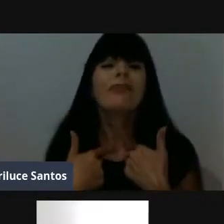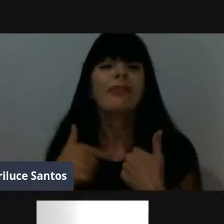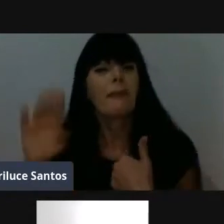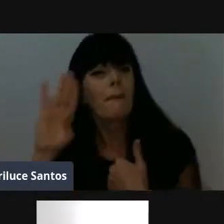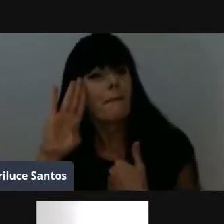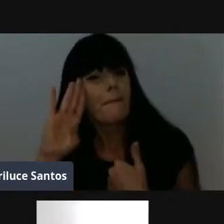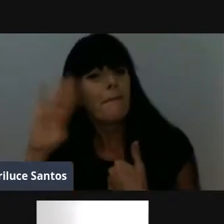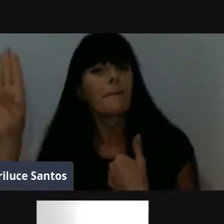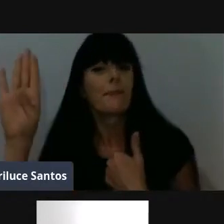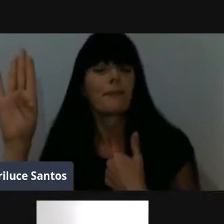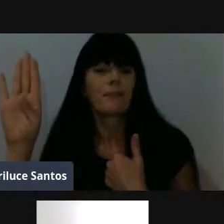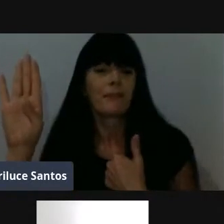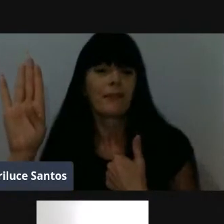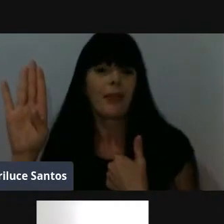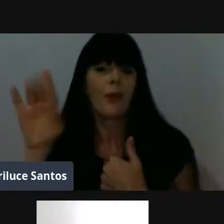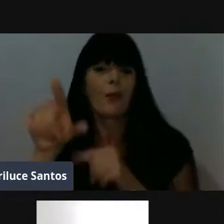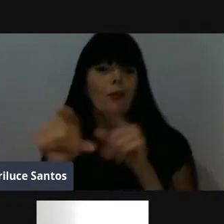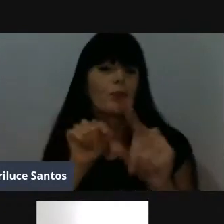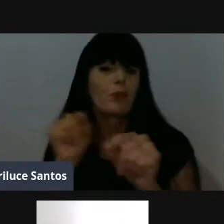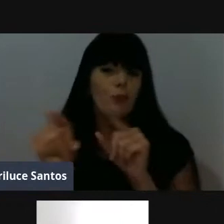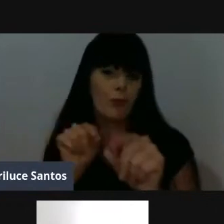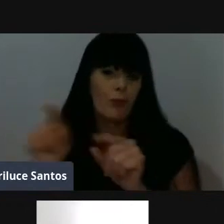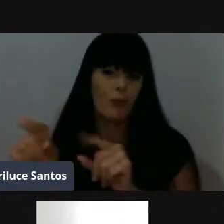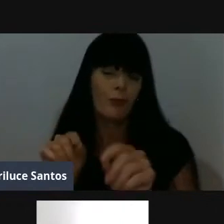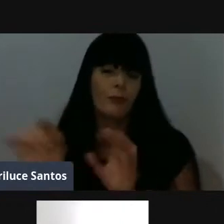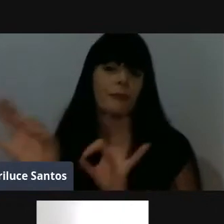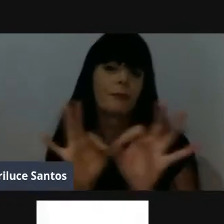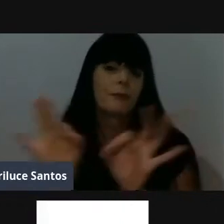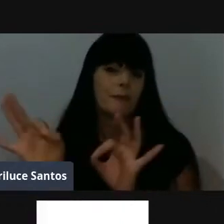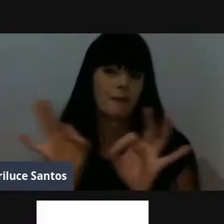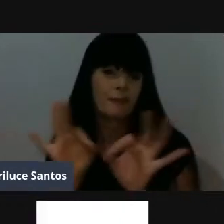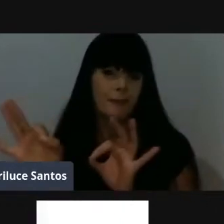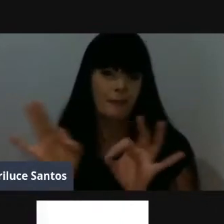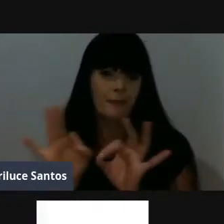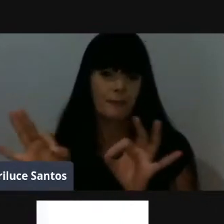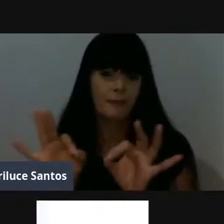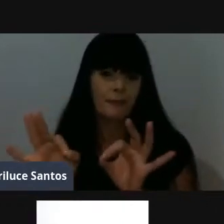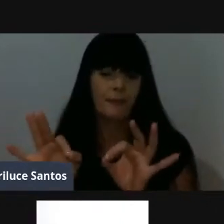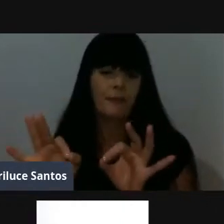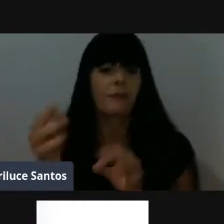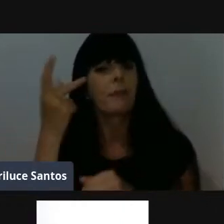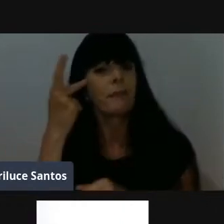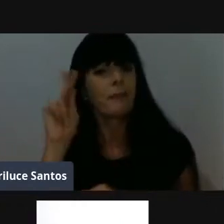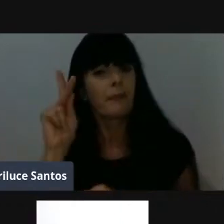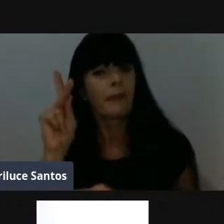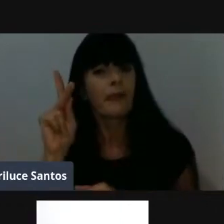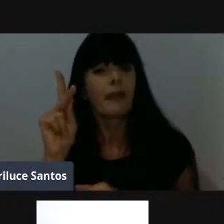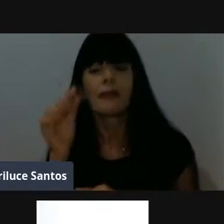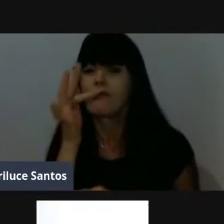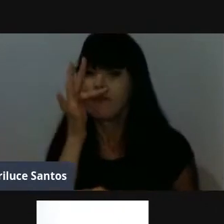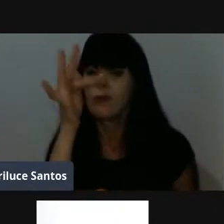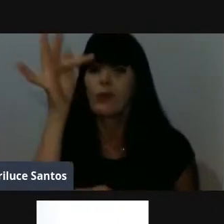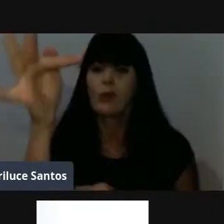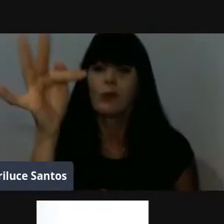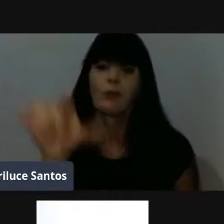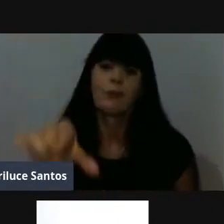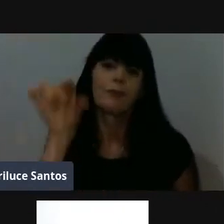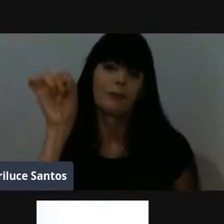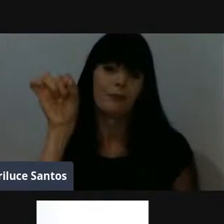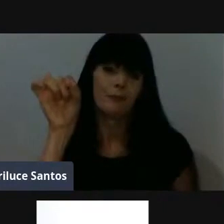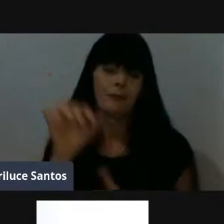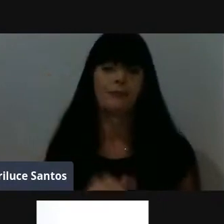relação às escolhas, às preparações para as próximas, para as futuras escolhas.